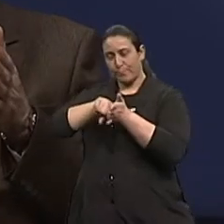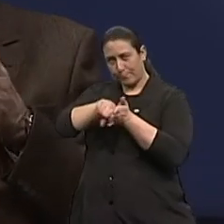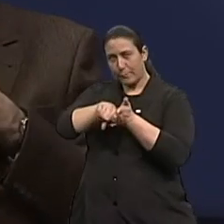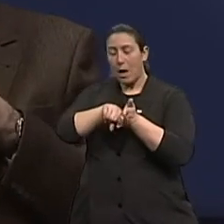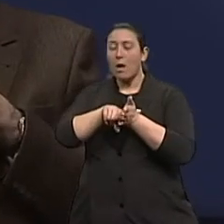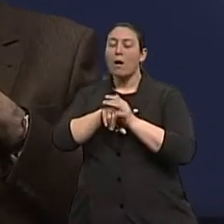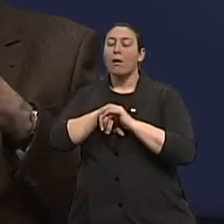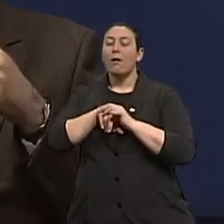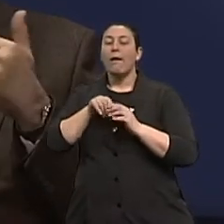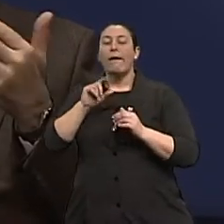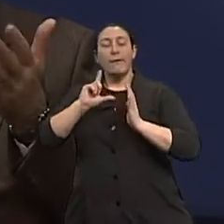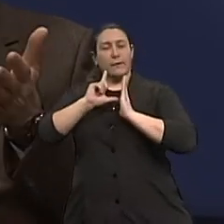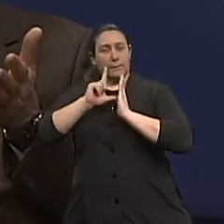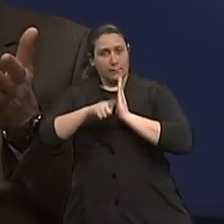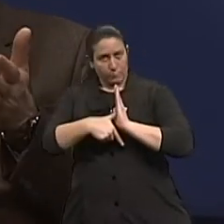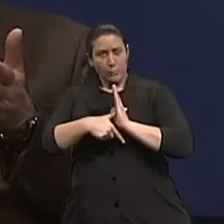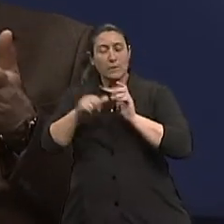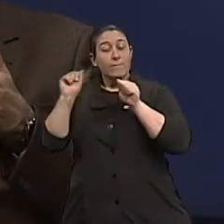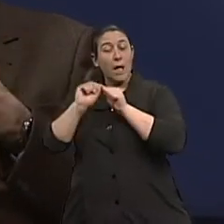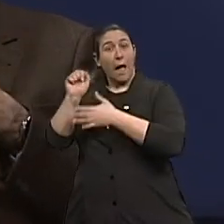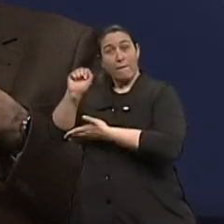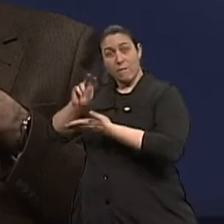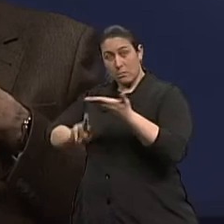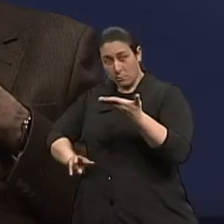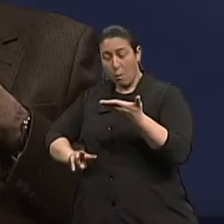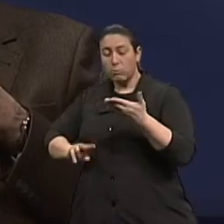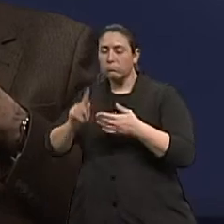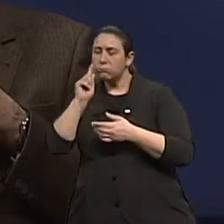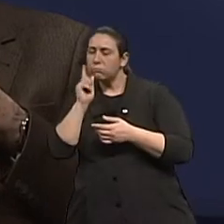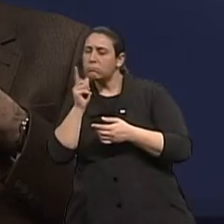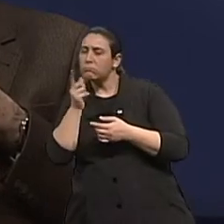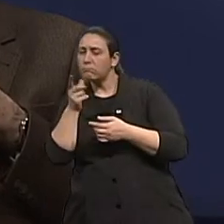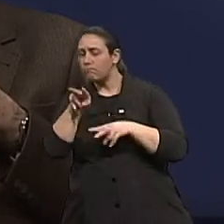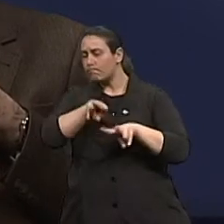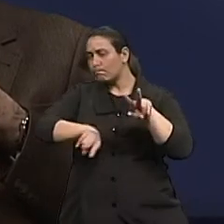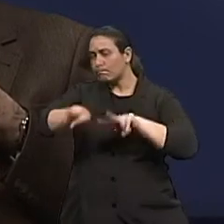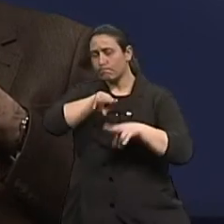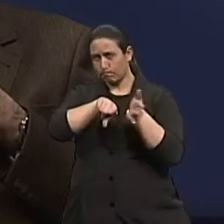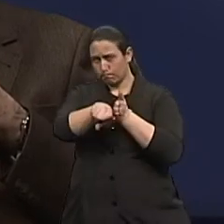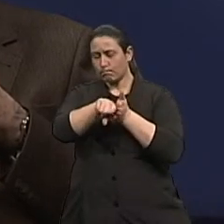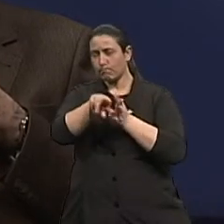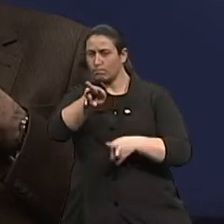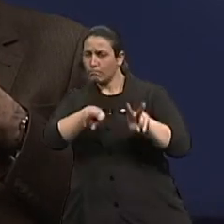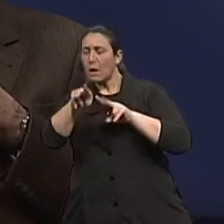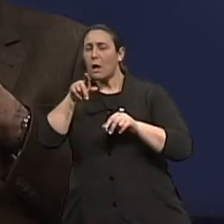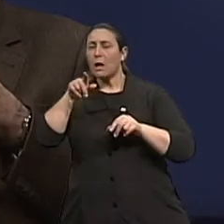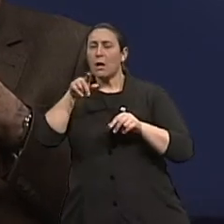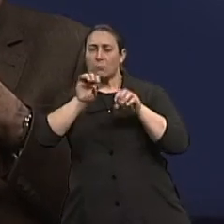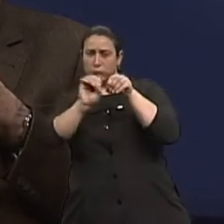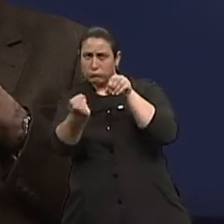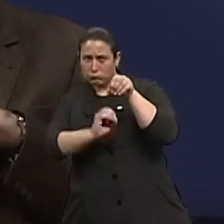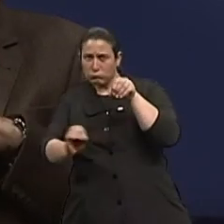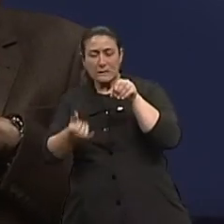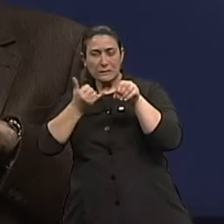eles deverão fazer a avaliação a partir do aumento em que estes tumores começam a se